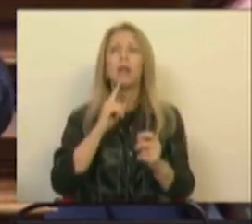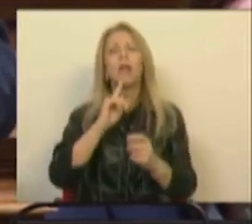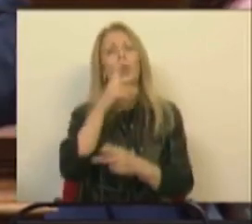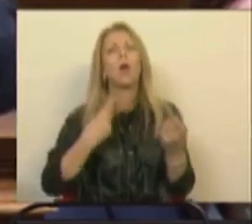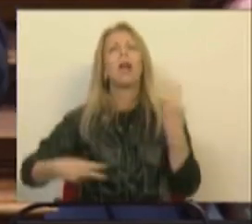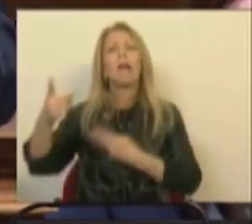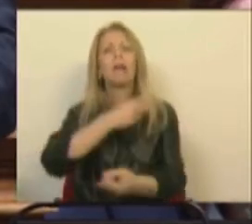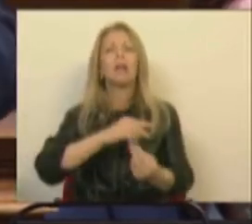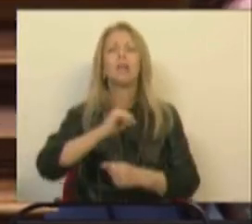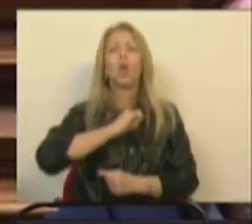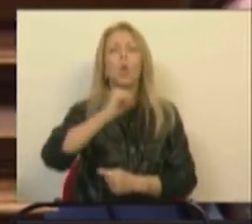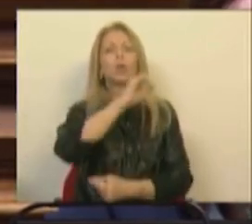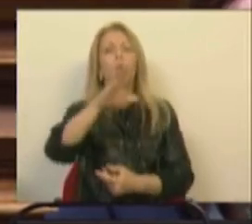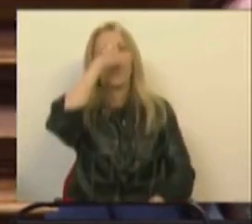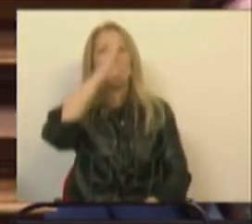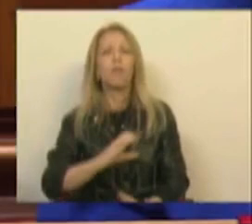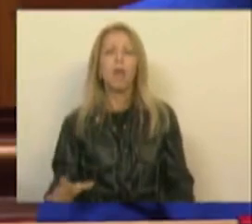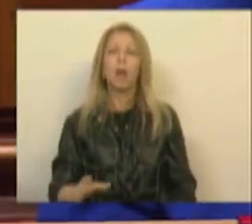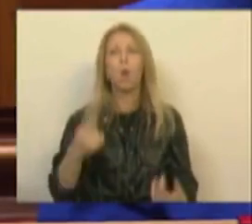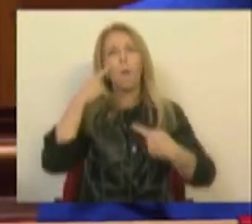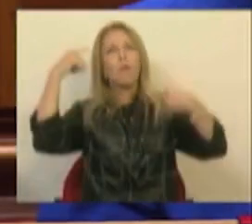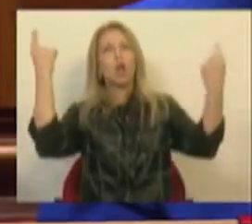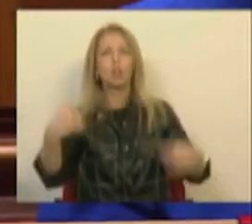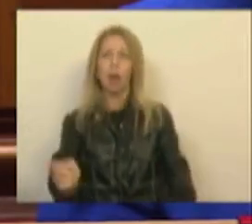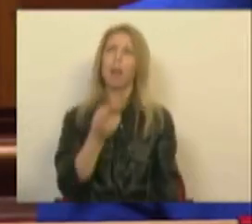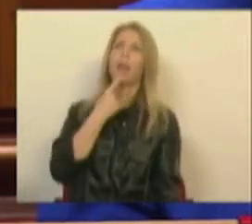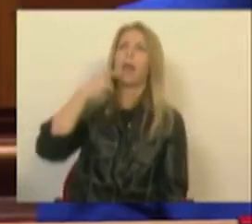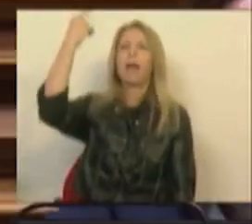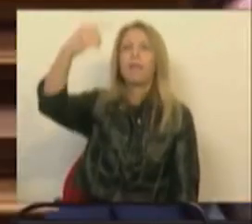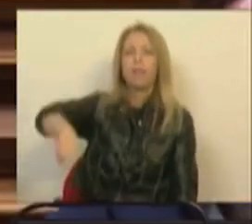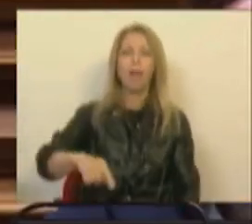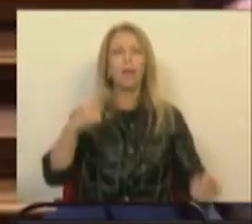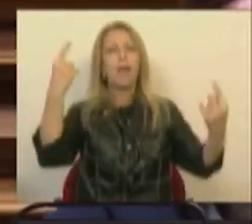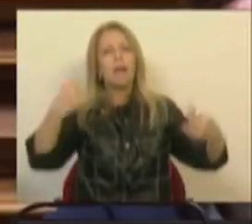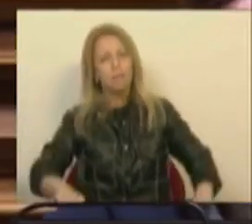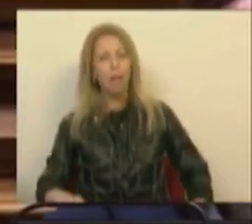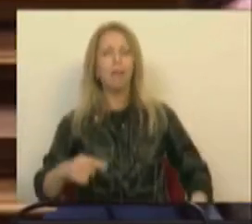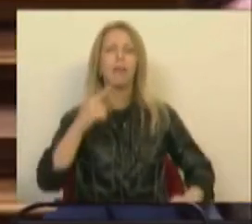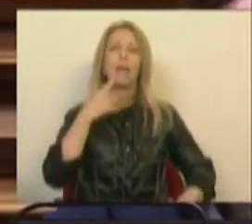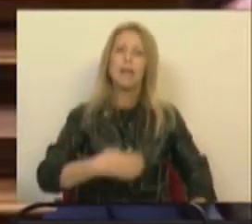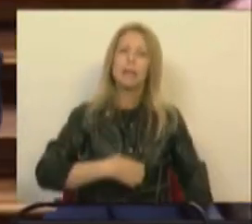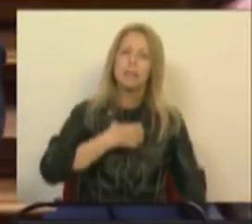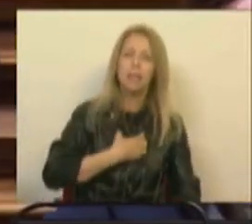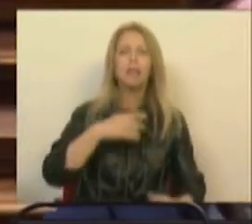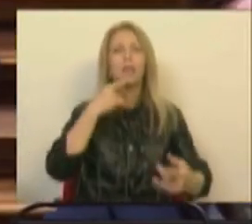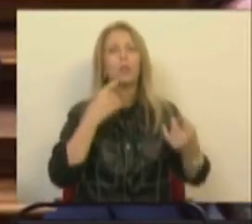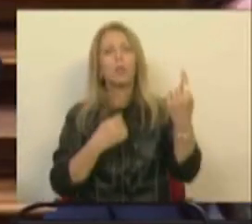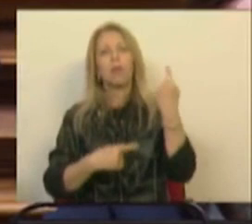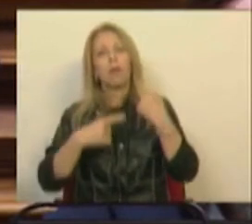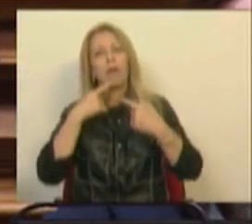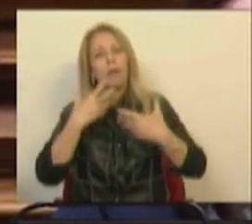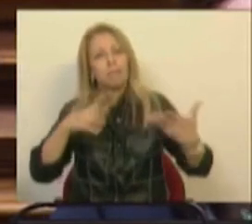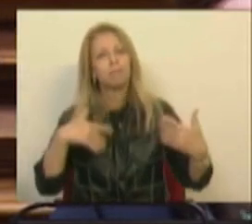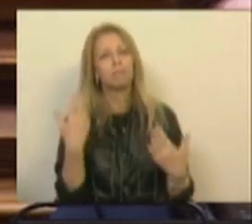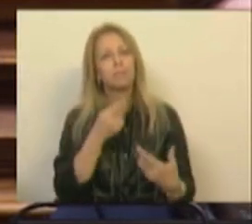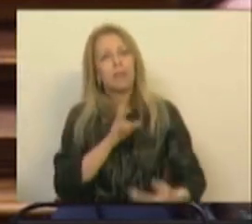tem verve e sentido de humor e tudo o resto. Portanto, isso neste momento interessa pouco aos portugueses e às portuguesas. A humildade